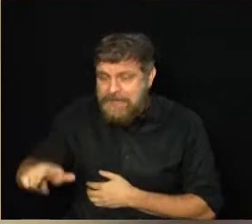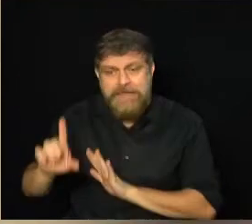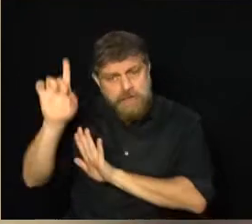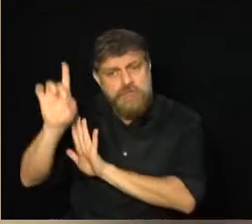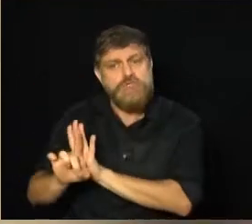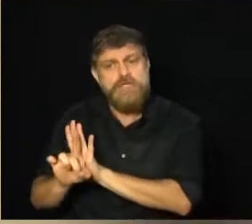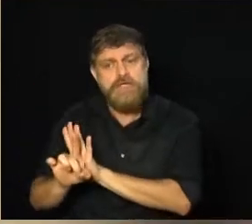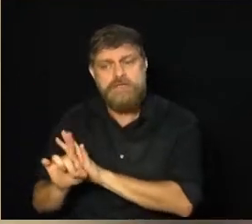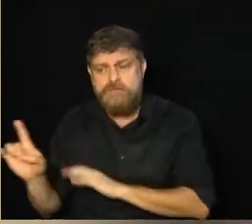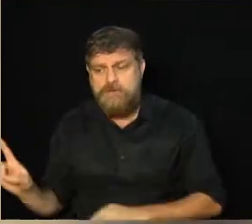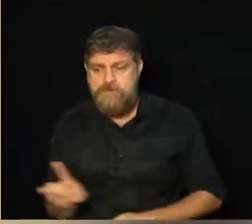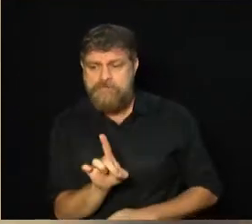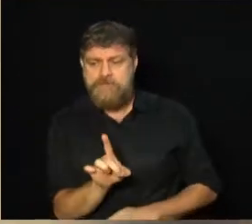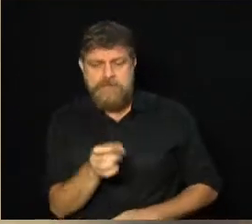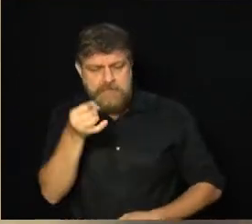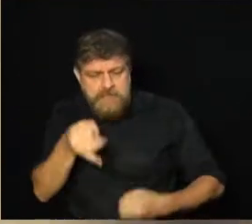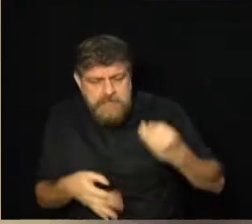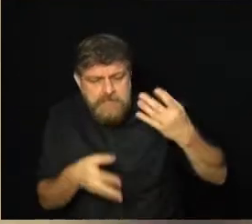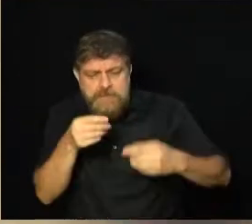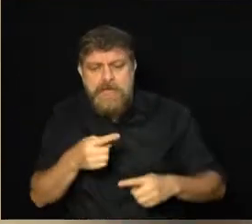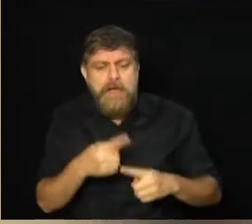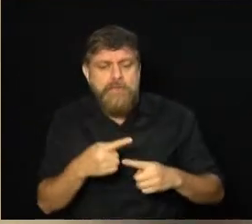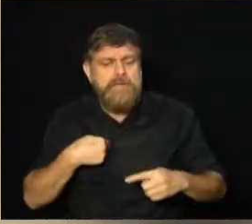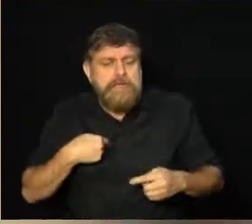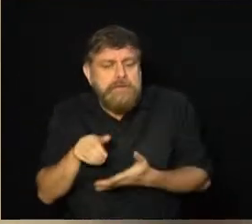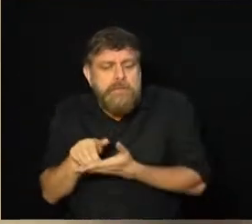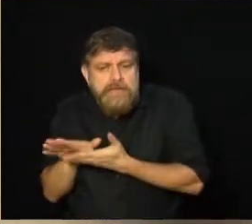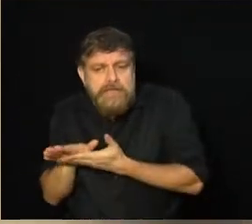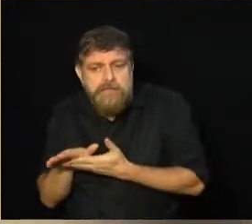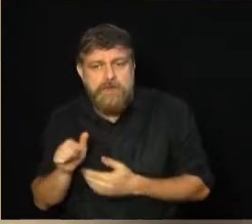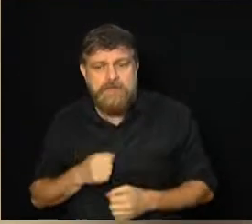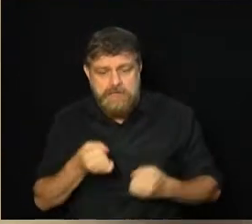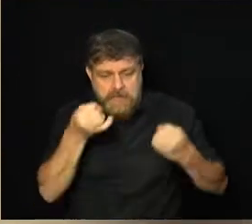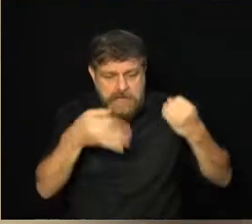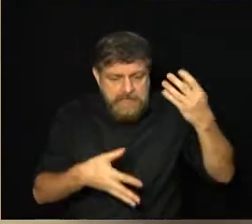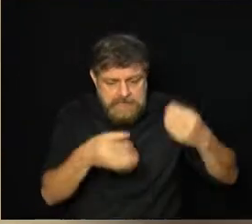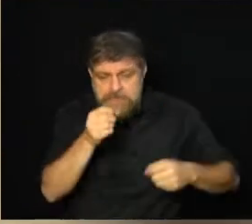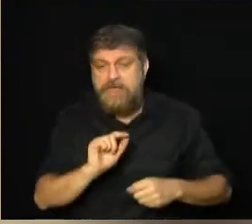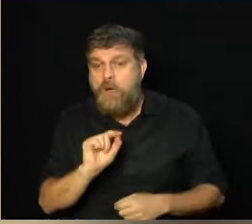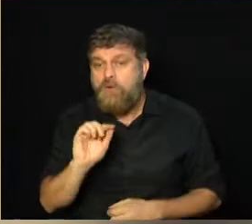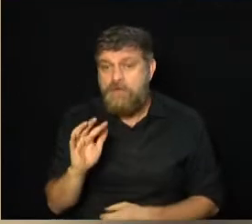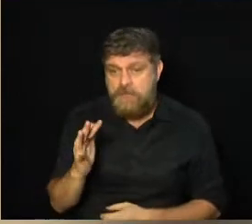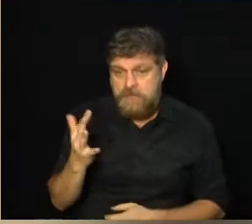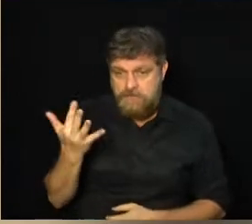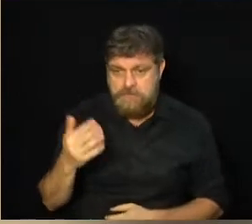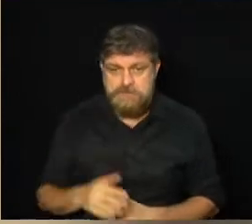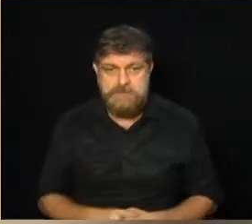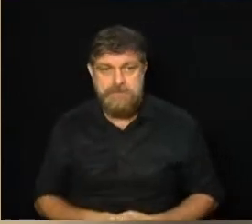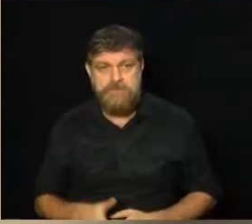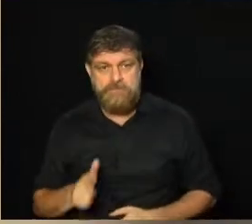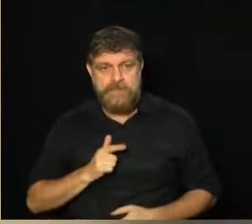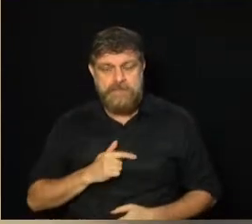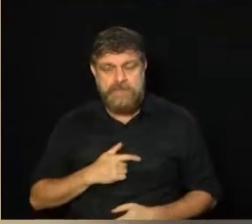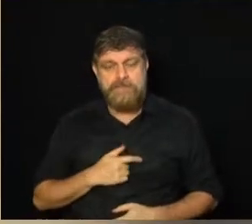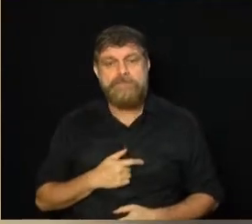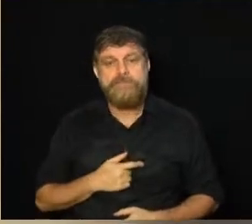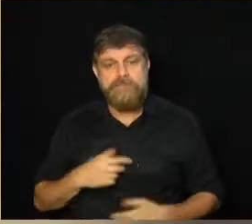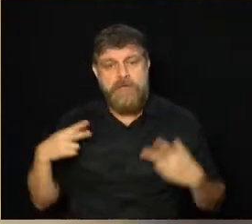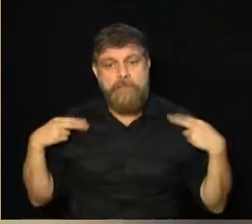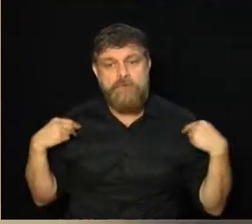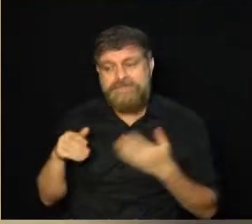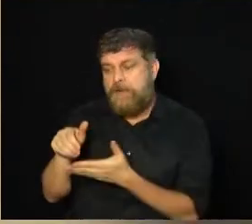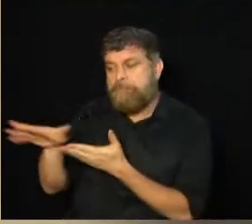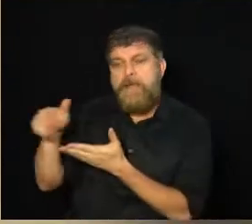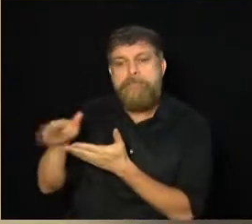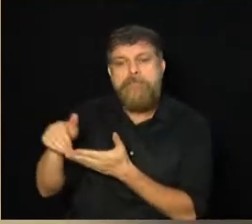motorista poder se defender junto à plataforma do transporte por aplicativo. Muitos estão sendo banidos e sem o